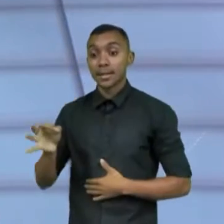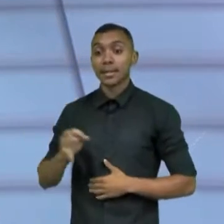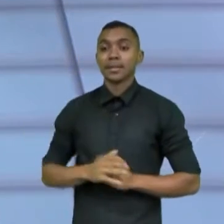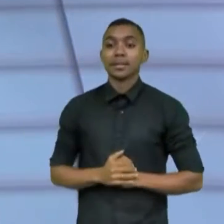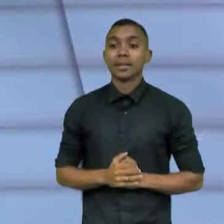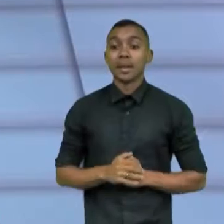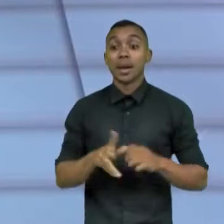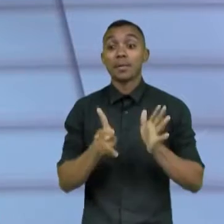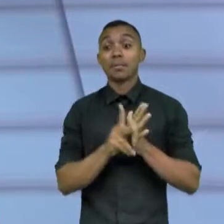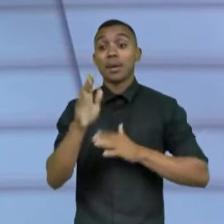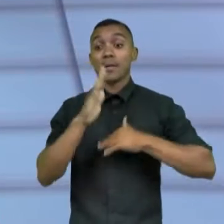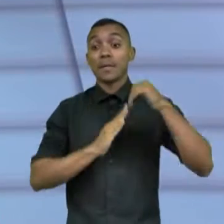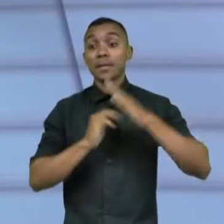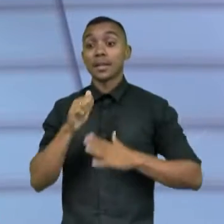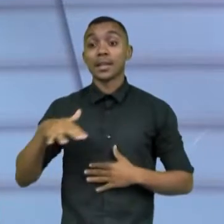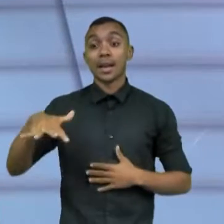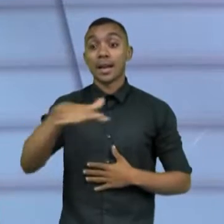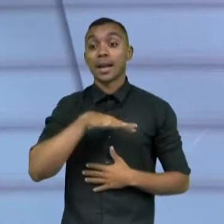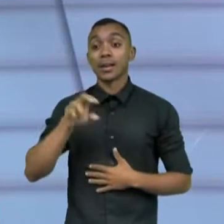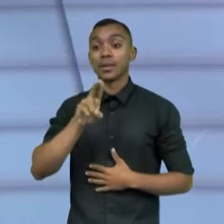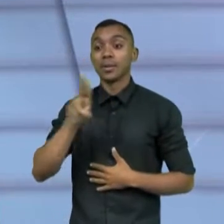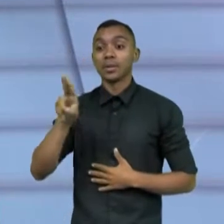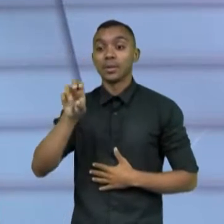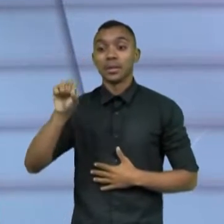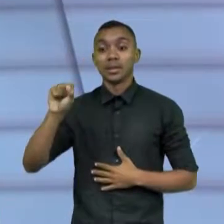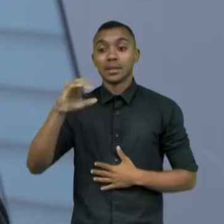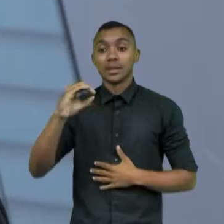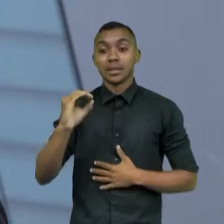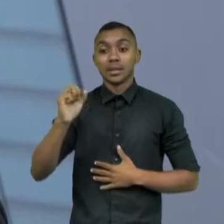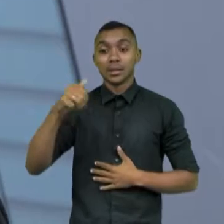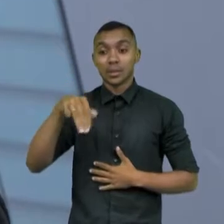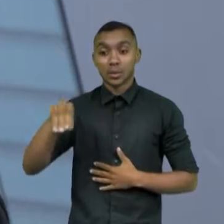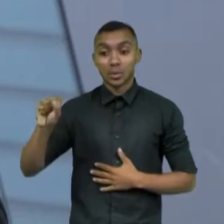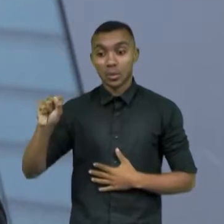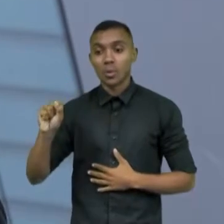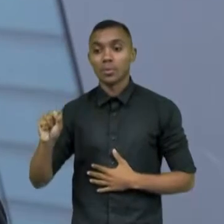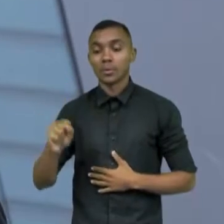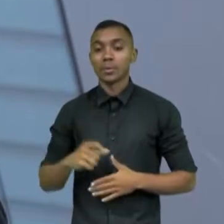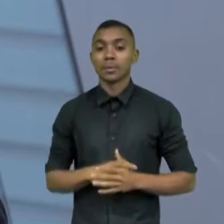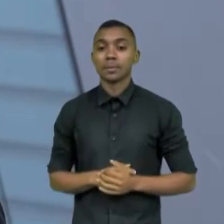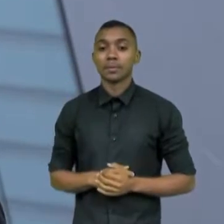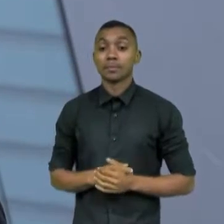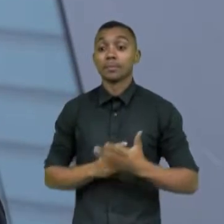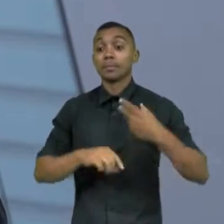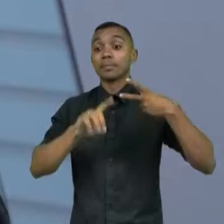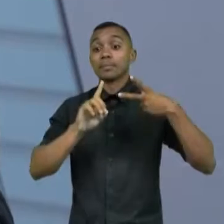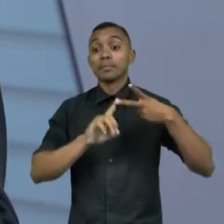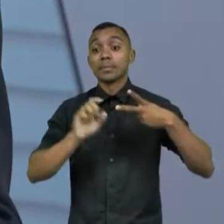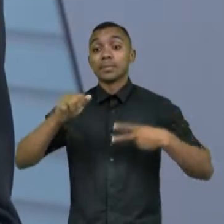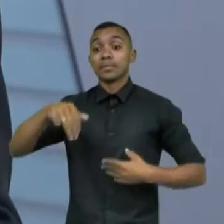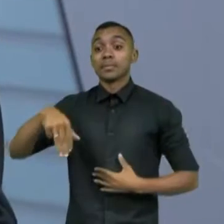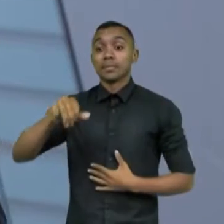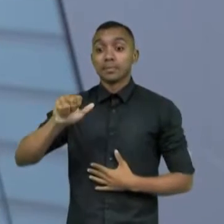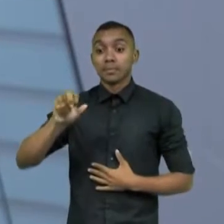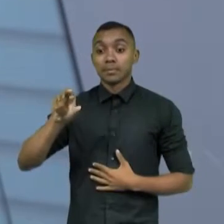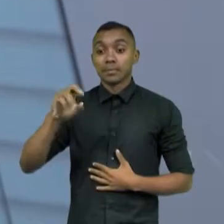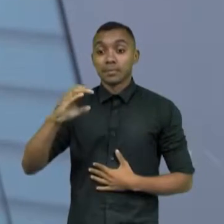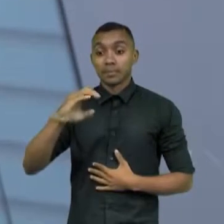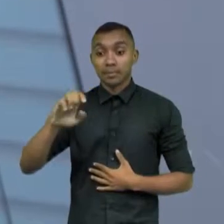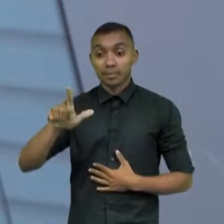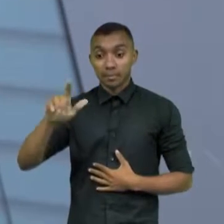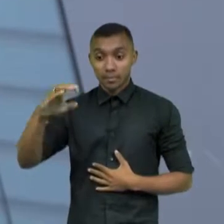executiva da Somos Um. O Marcelo Vieira está aqui comigo, ele é o coordenador da Coalizão pelo Impacto,